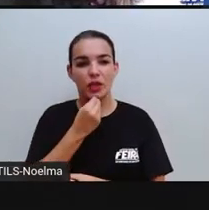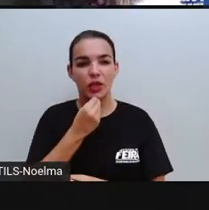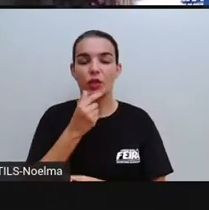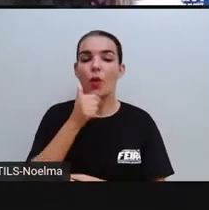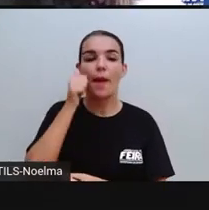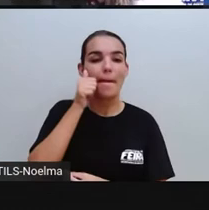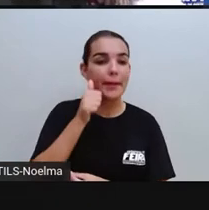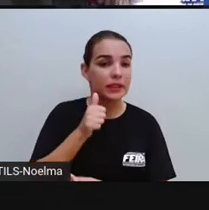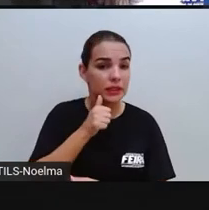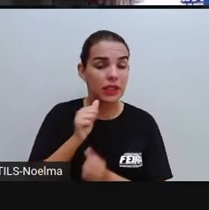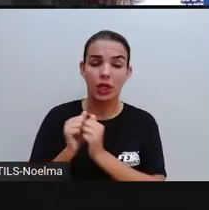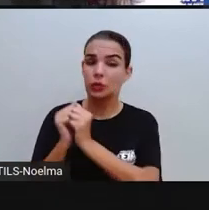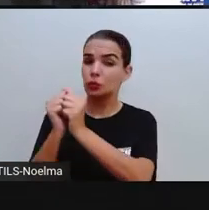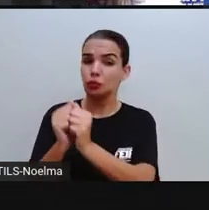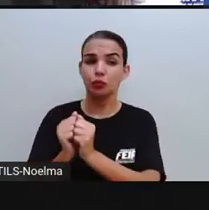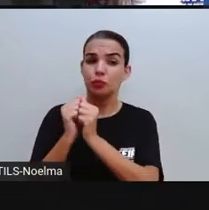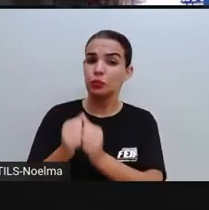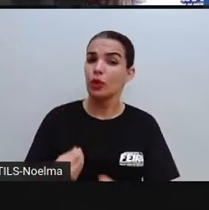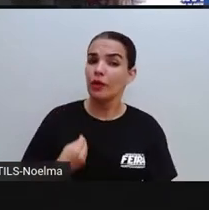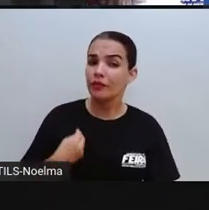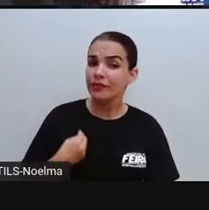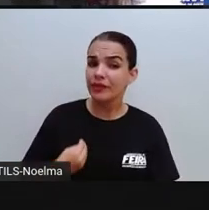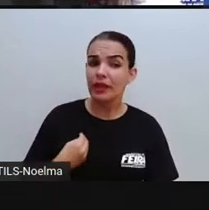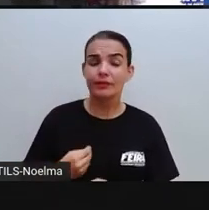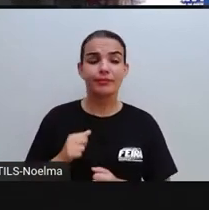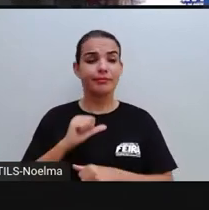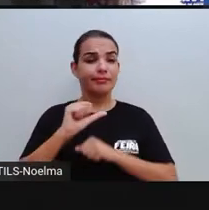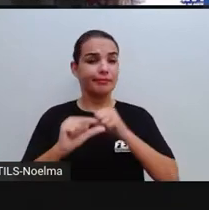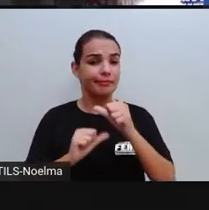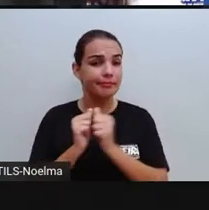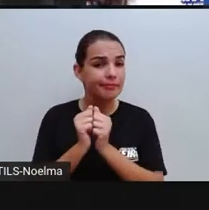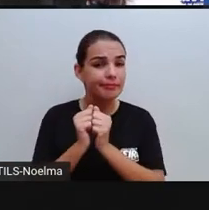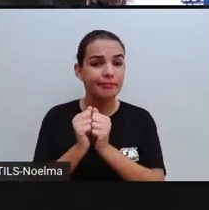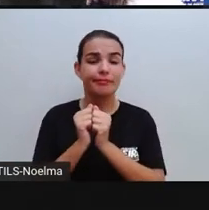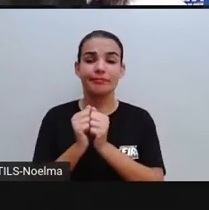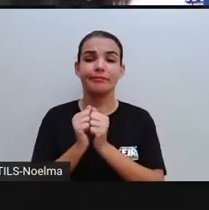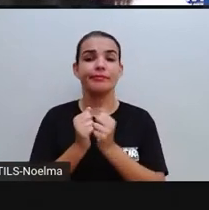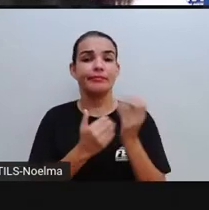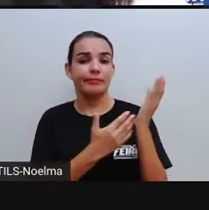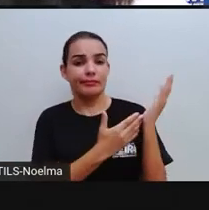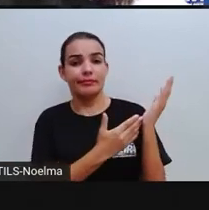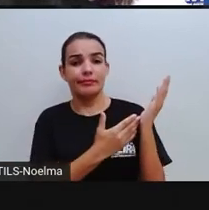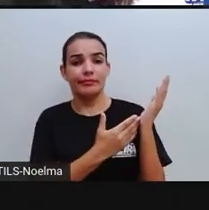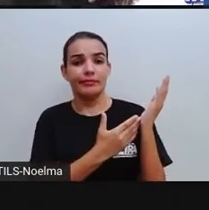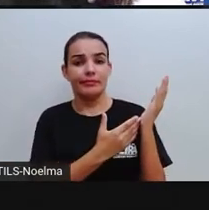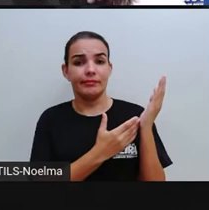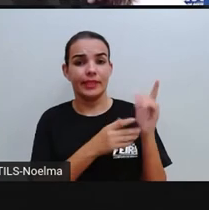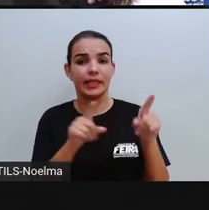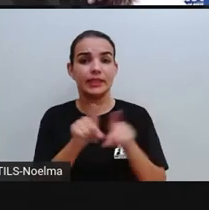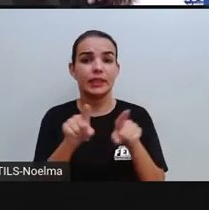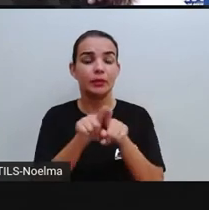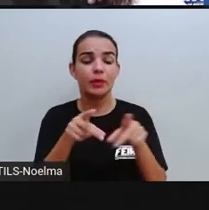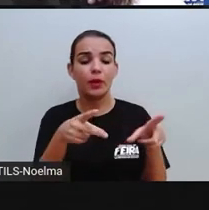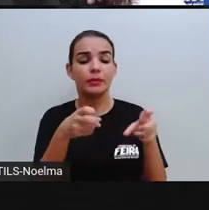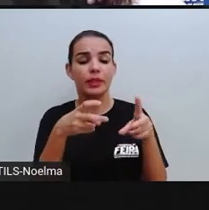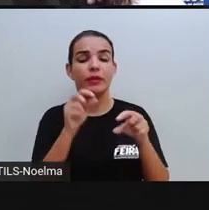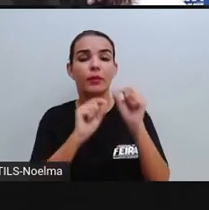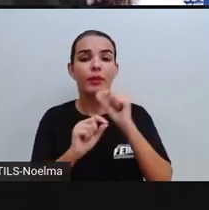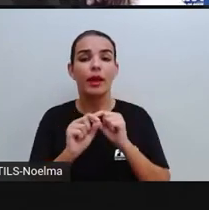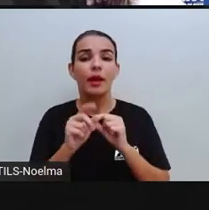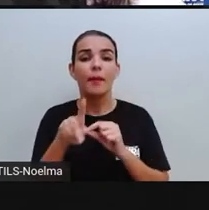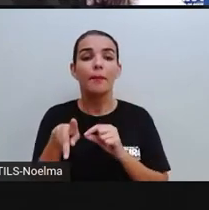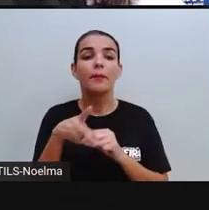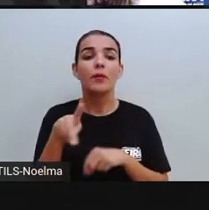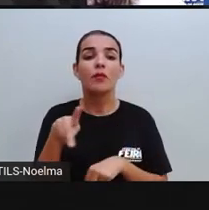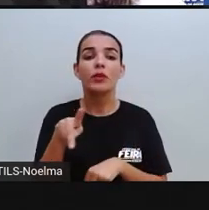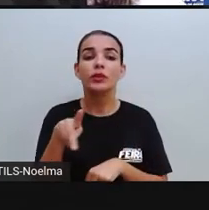canto, tem os meninos sentadinhos aqui também, tem meninas aqui na frente e se vocês observarem quem é que tá dando aula